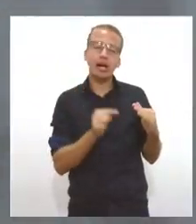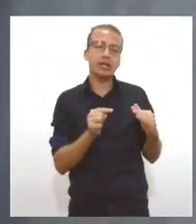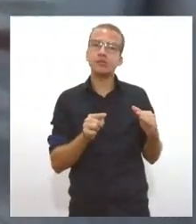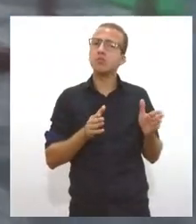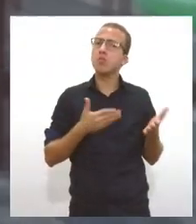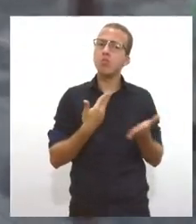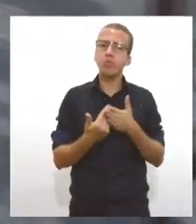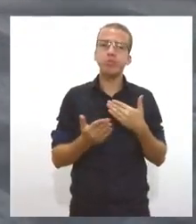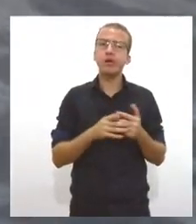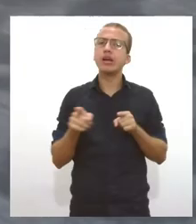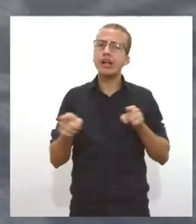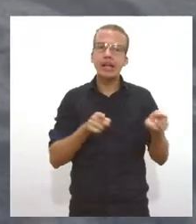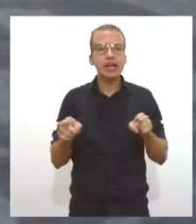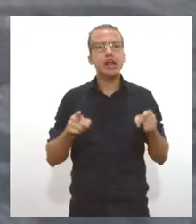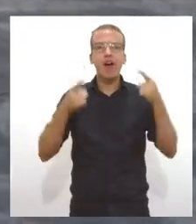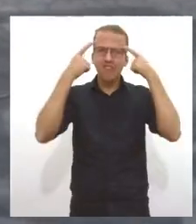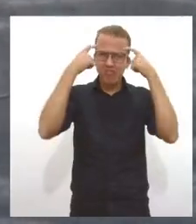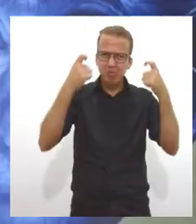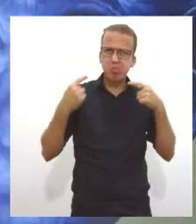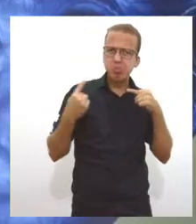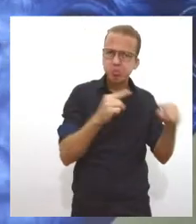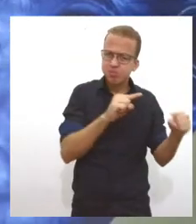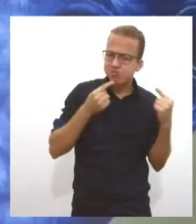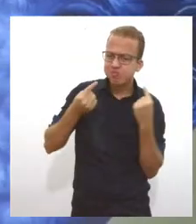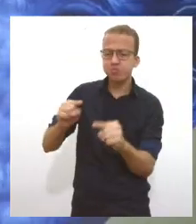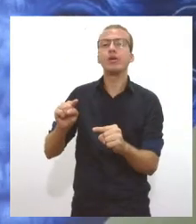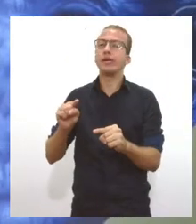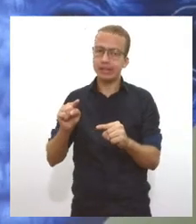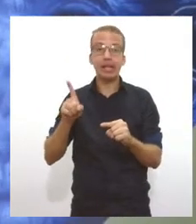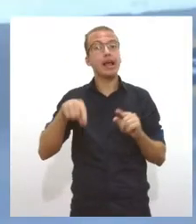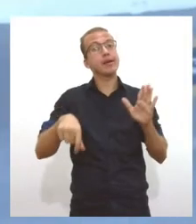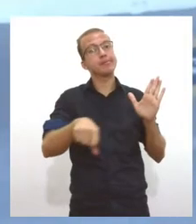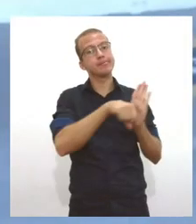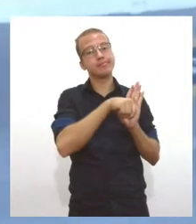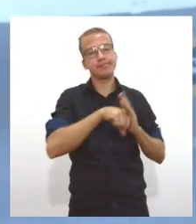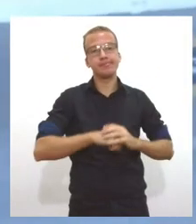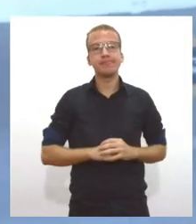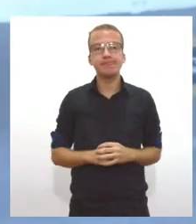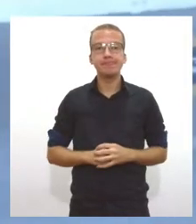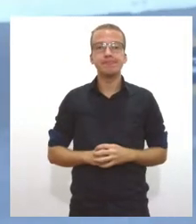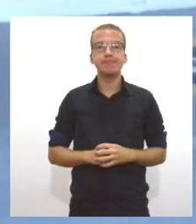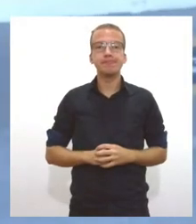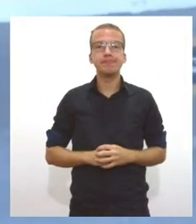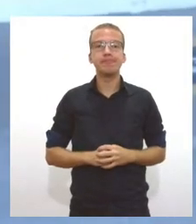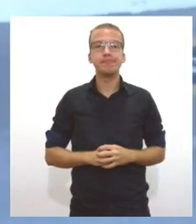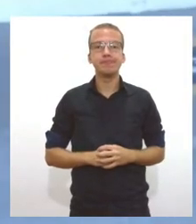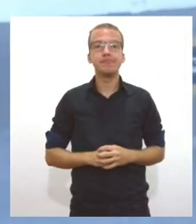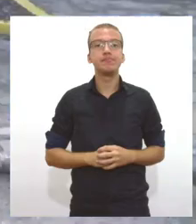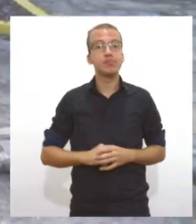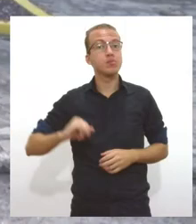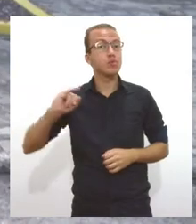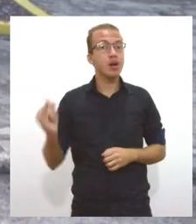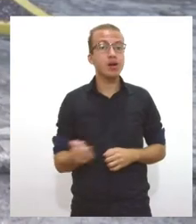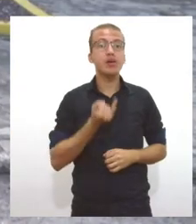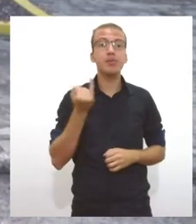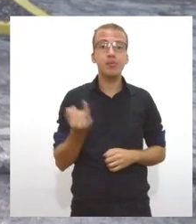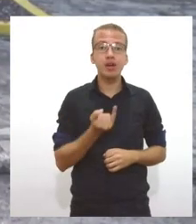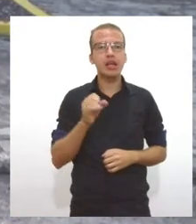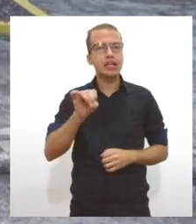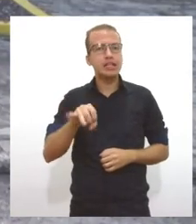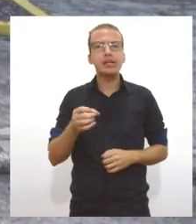maltratar qualquer que seja o bicho é crime. Daí a importância de ao presenciar alguém